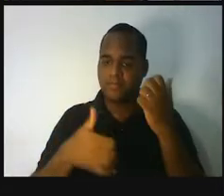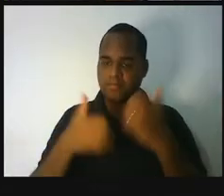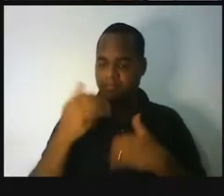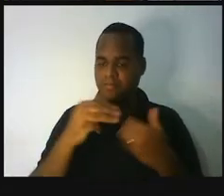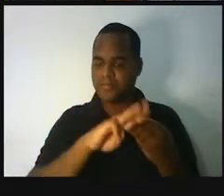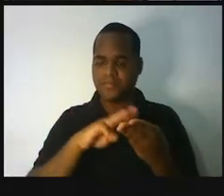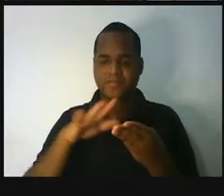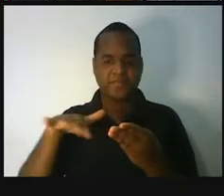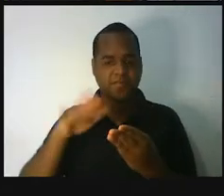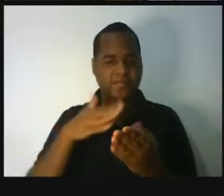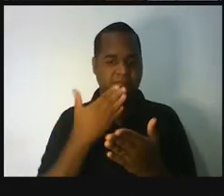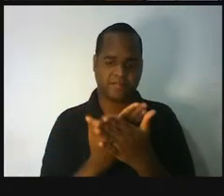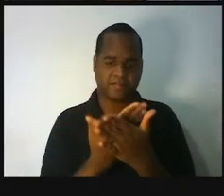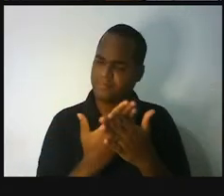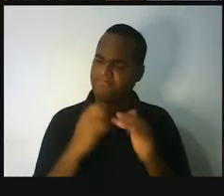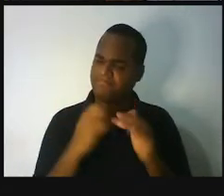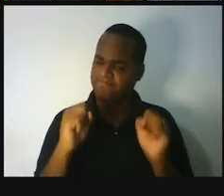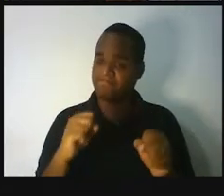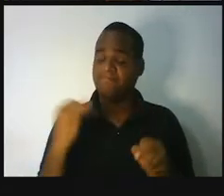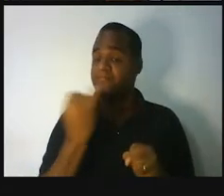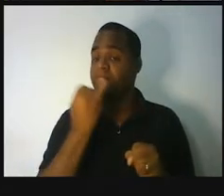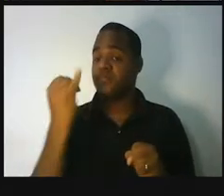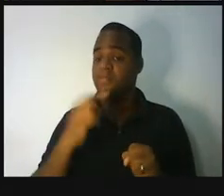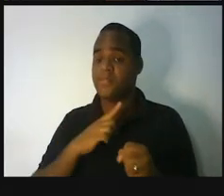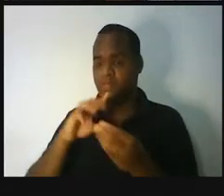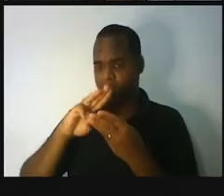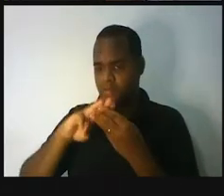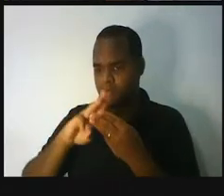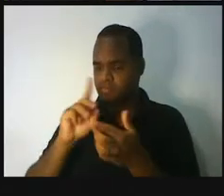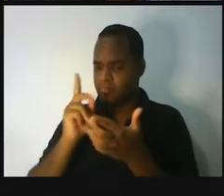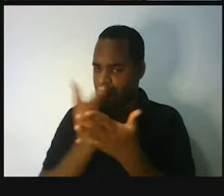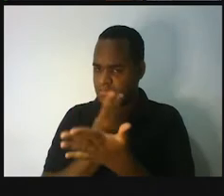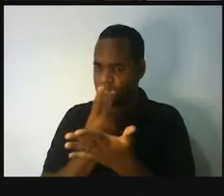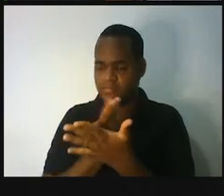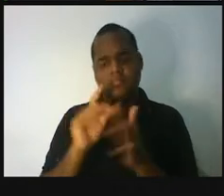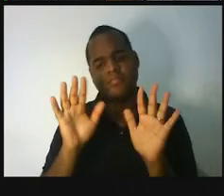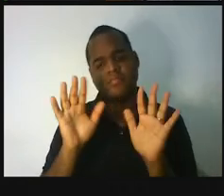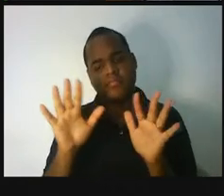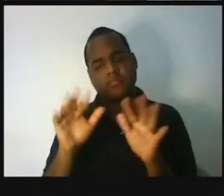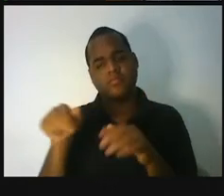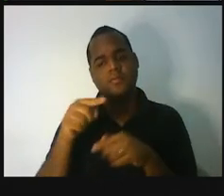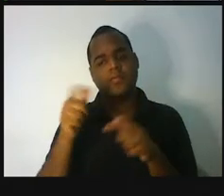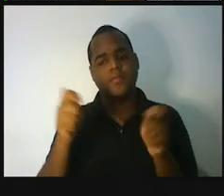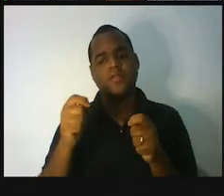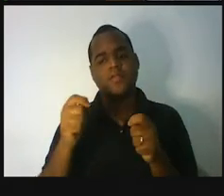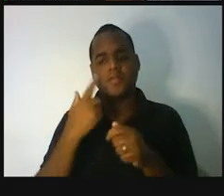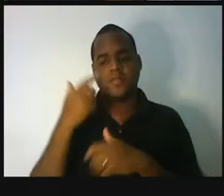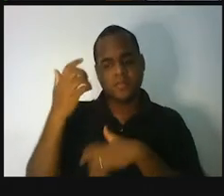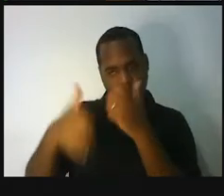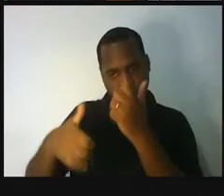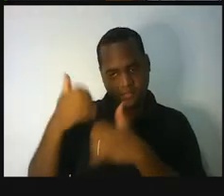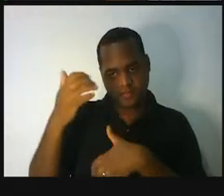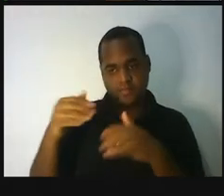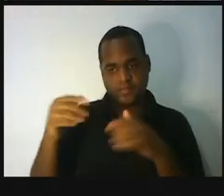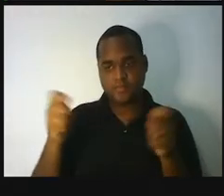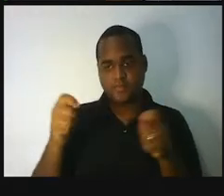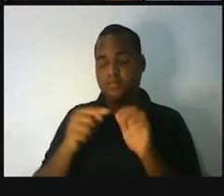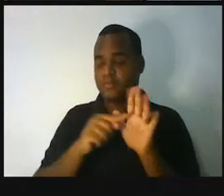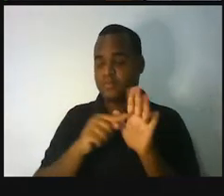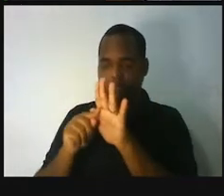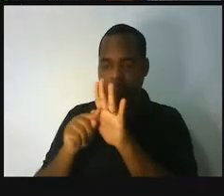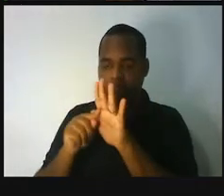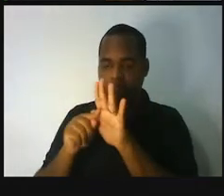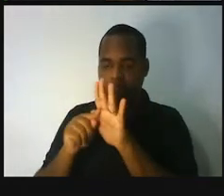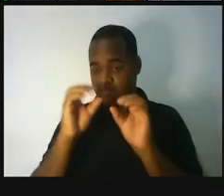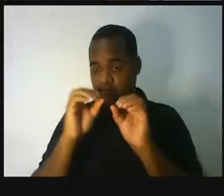estudar ela. De fato, sua resposta não está errada. Mas como funciona na prática? Vou tentar te ajudar a entender um